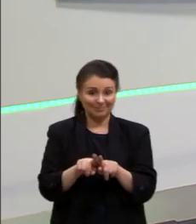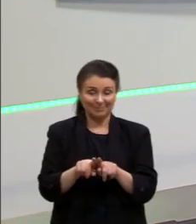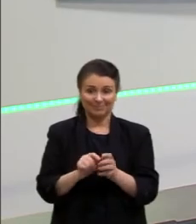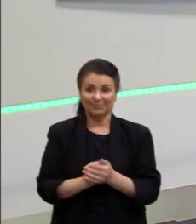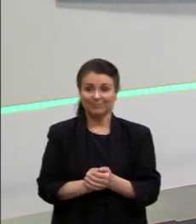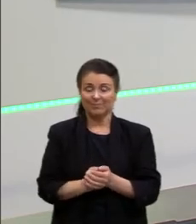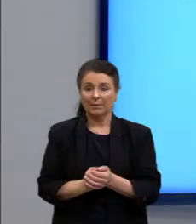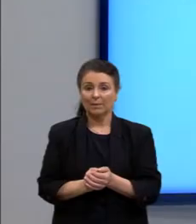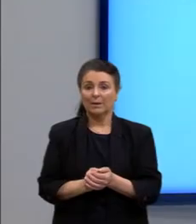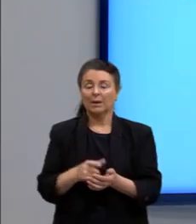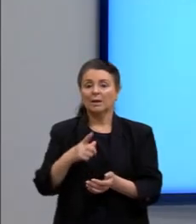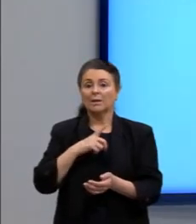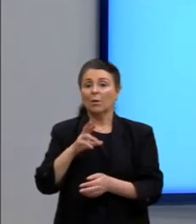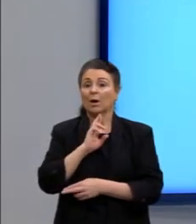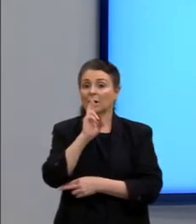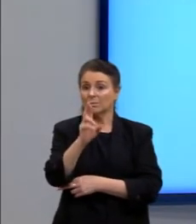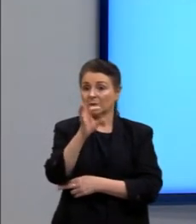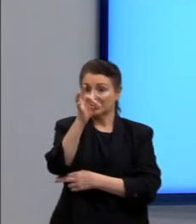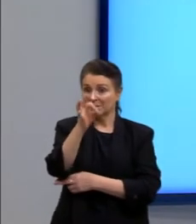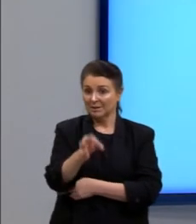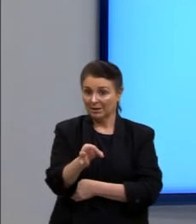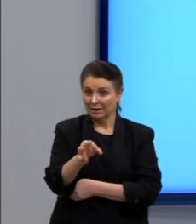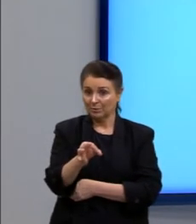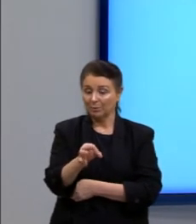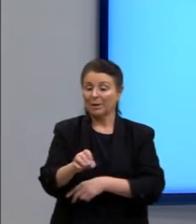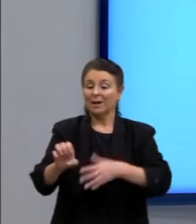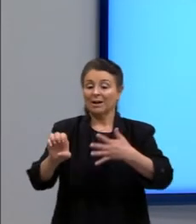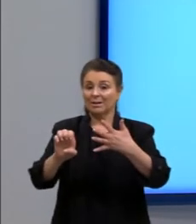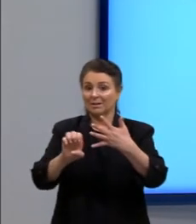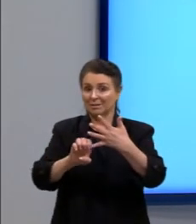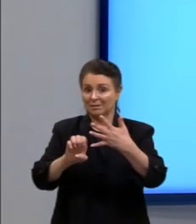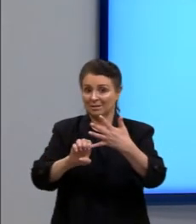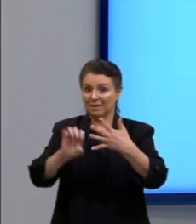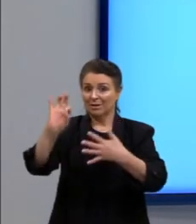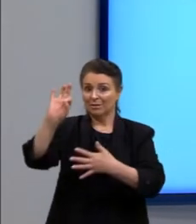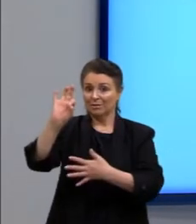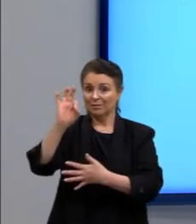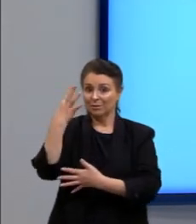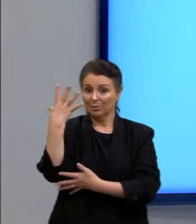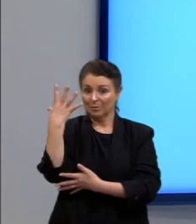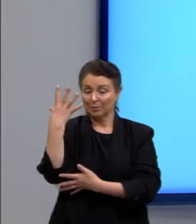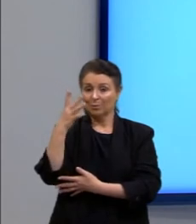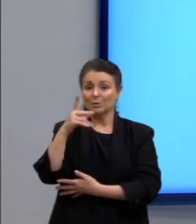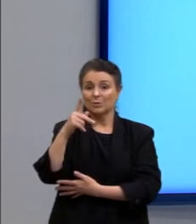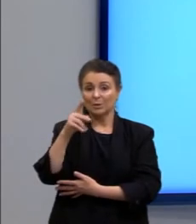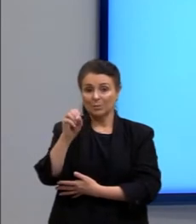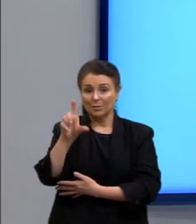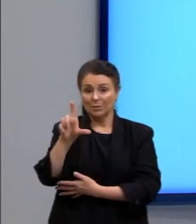Então, sim, pessoal, a nossa resposta correta aqui é o efeito, né? O fenômeno de polarização.